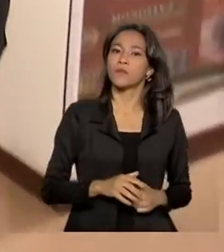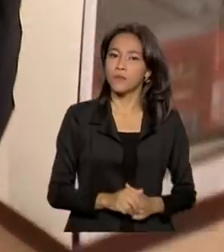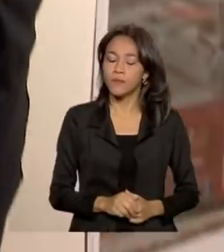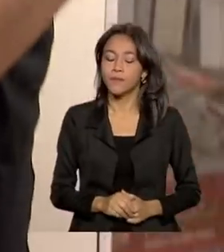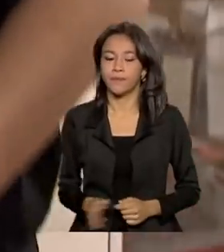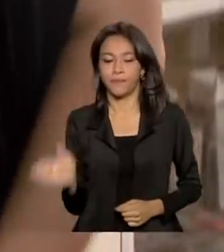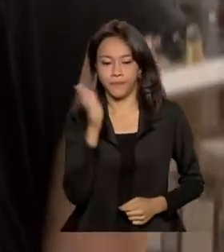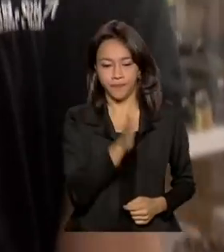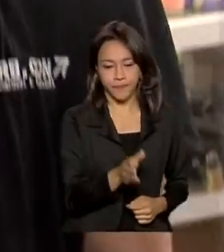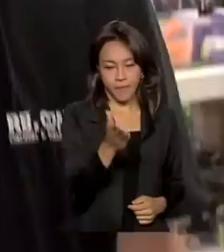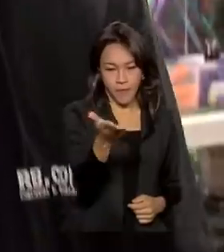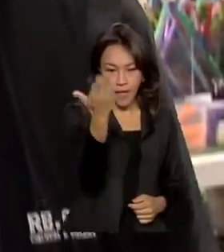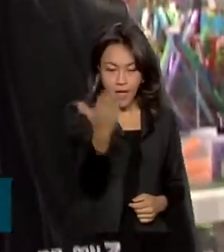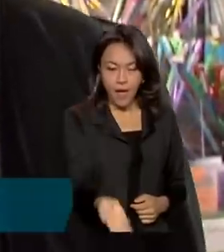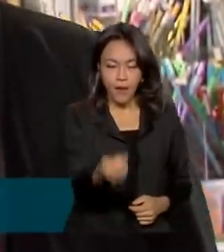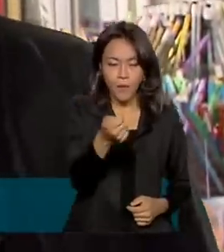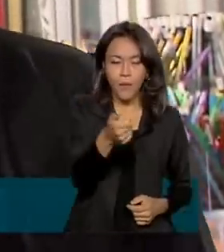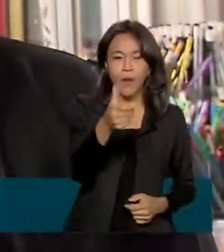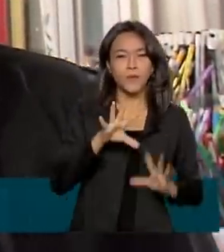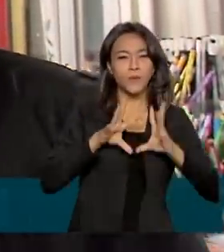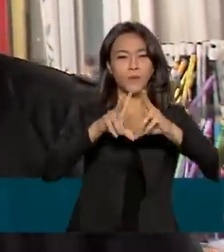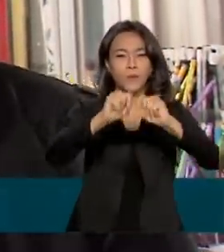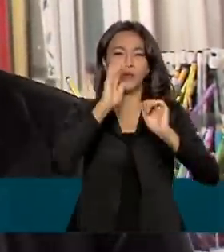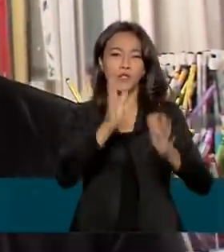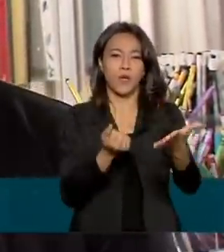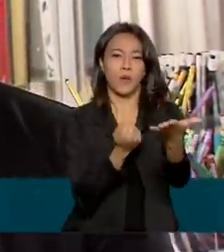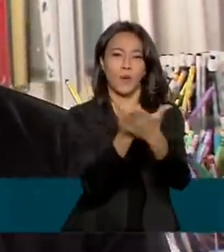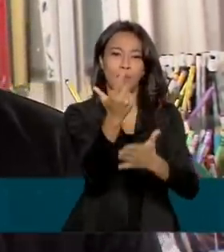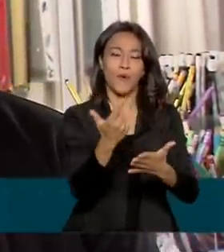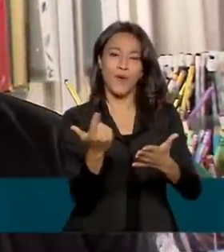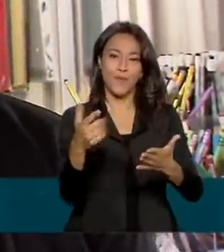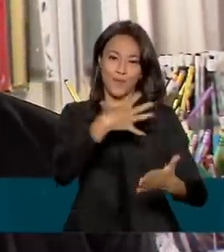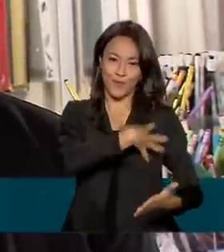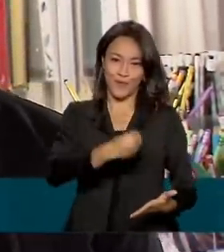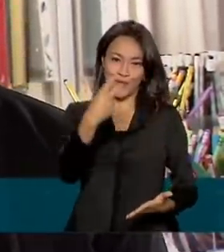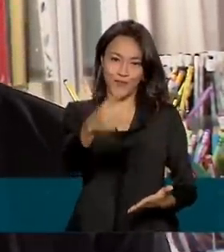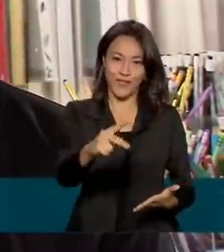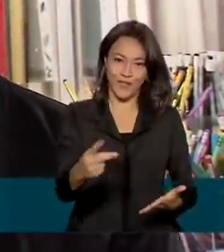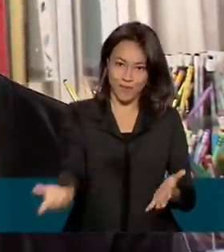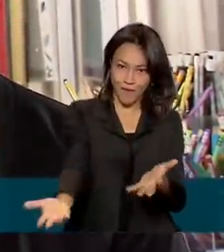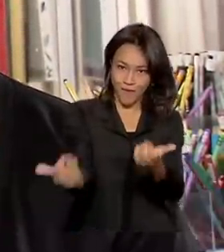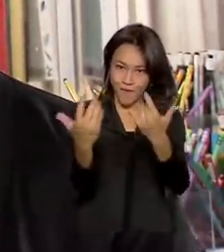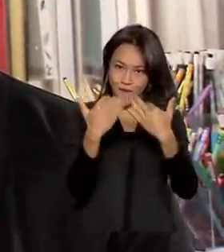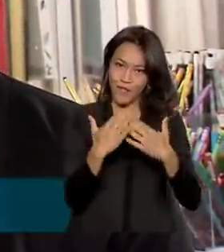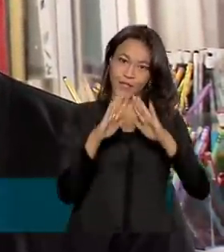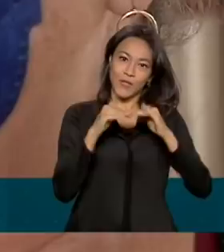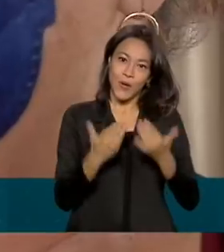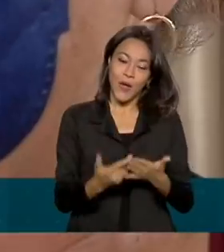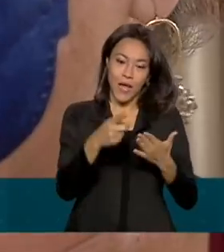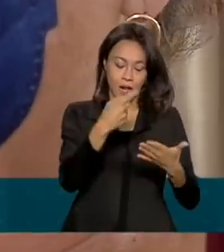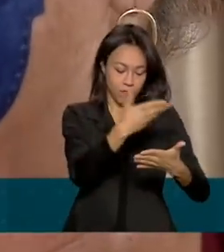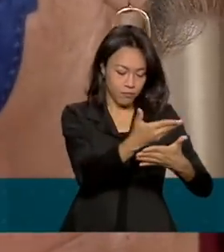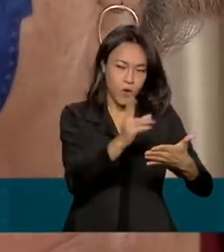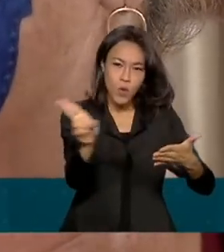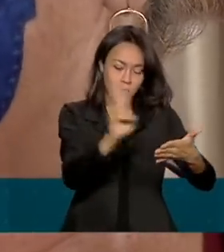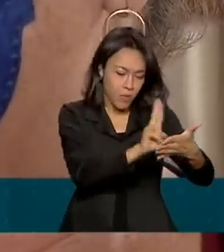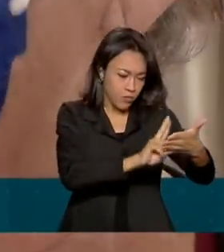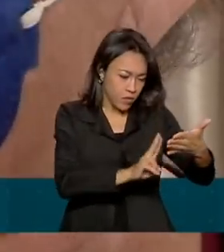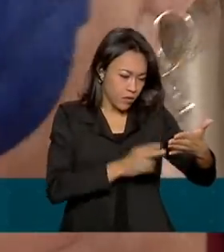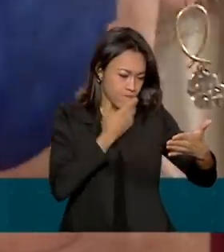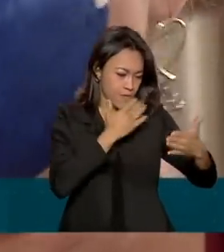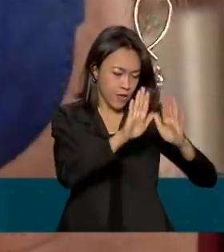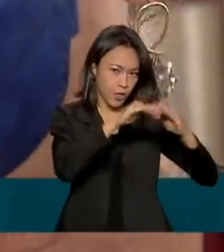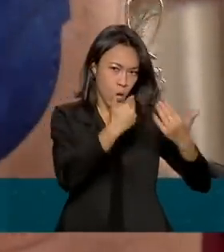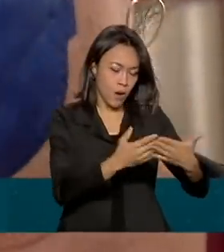Jayce já comprou quase todo o material para a volta às aulas dos filhos. Ela fica muito atenta à lista enviada pela escola, não só para